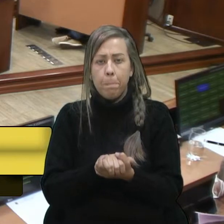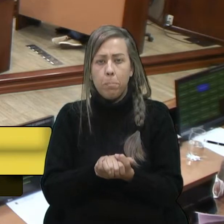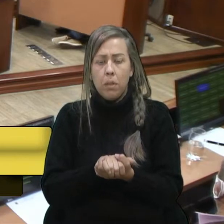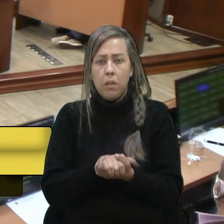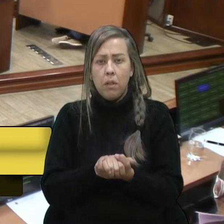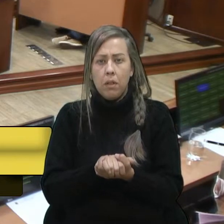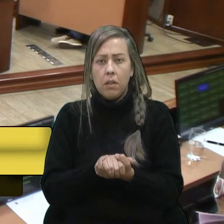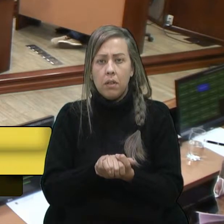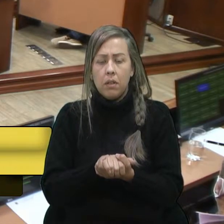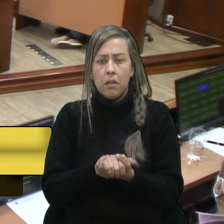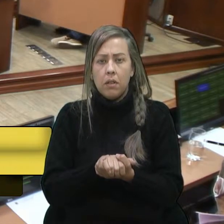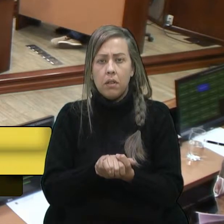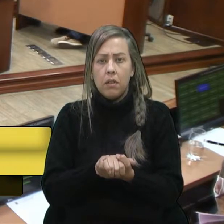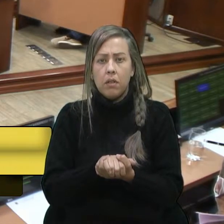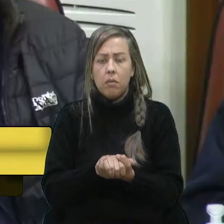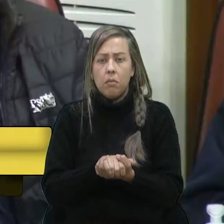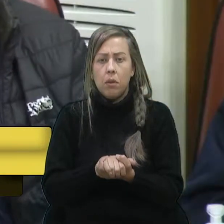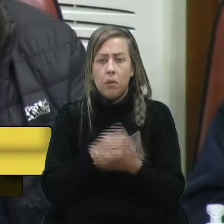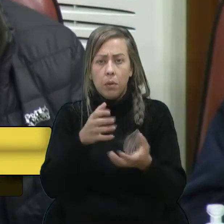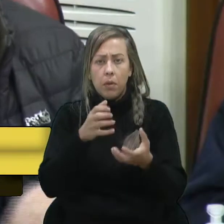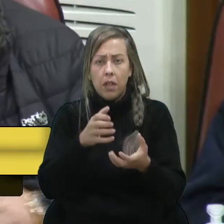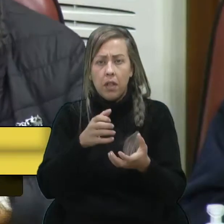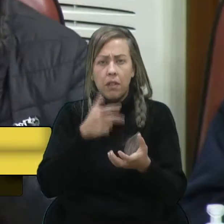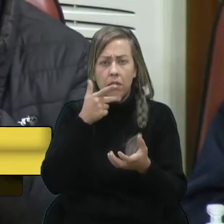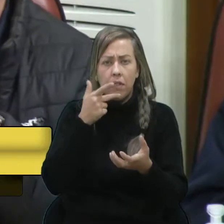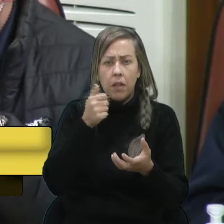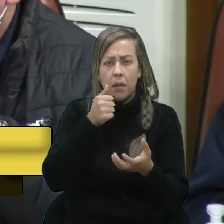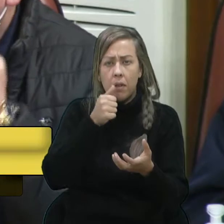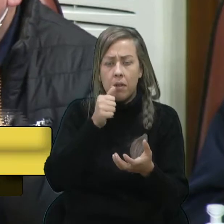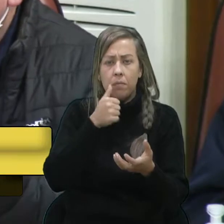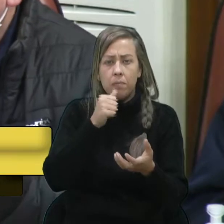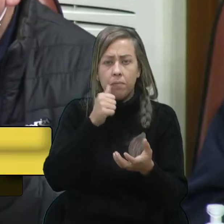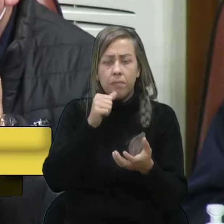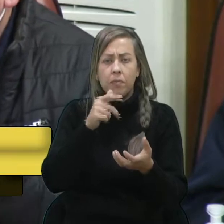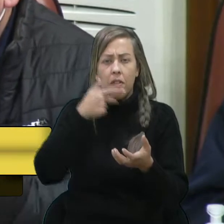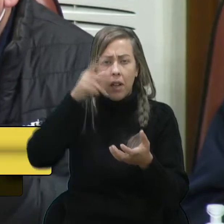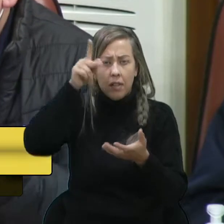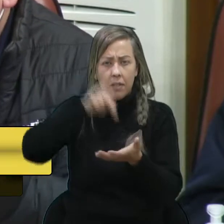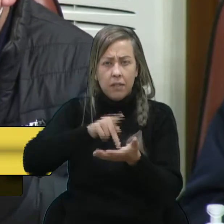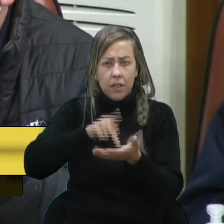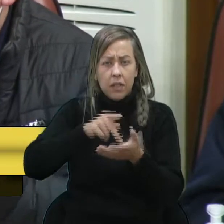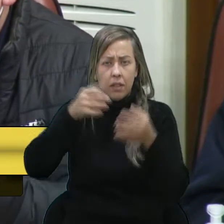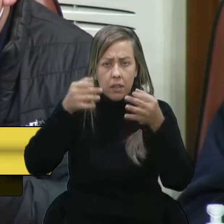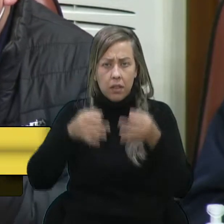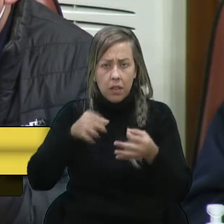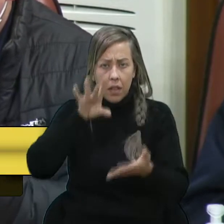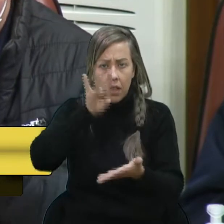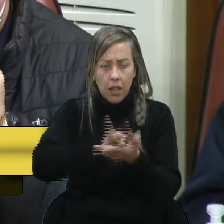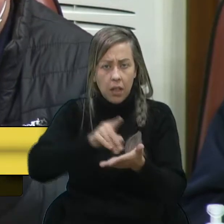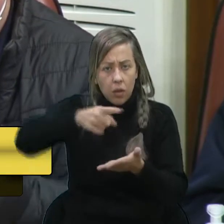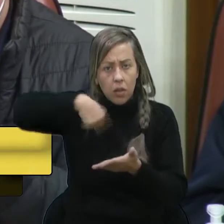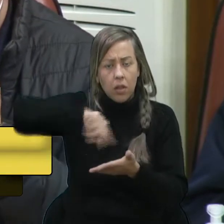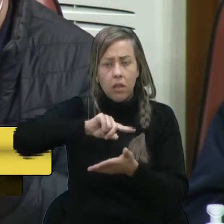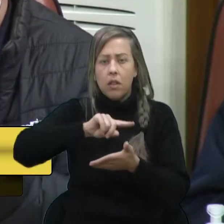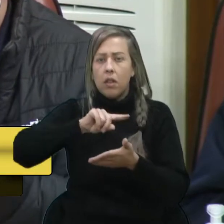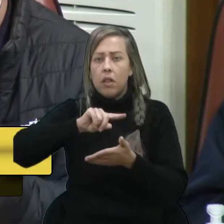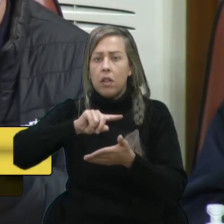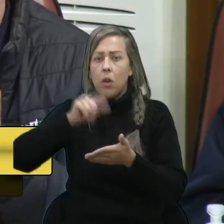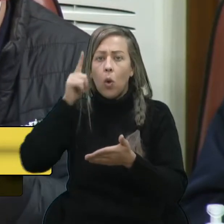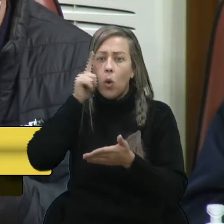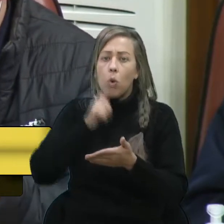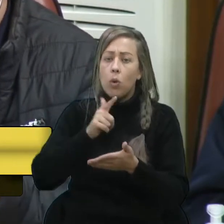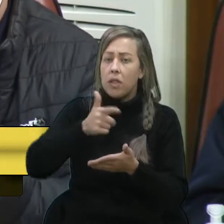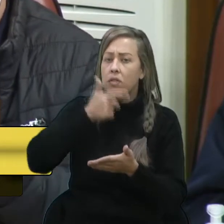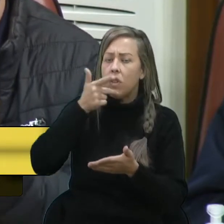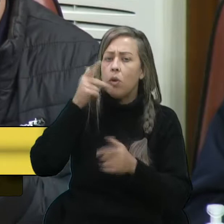Eu gostaria só, vereador Marcon, de a gente poder restabelecer a verdade dentro desse plenário. Na fala do vereador Lucas, eu